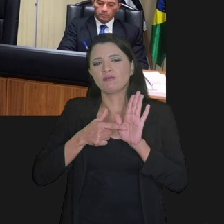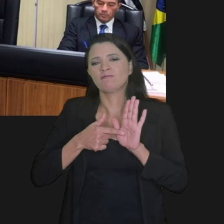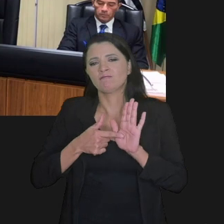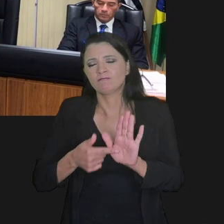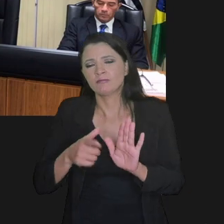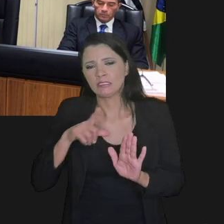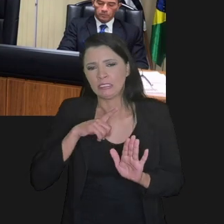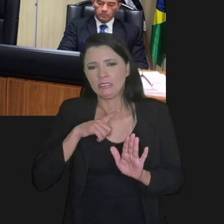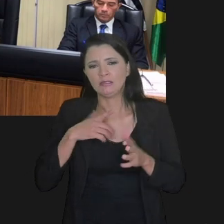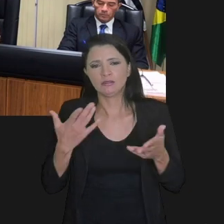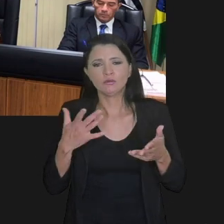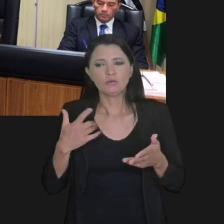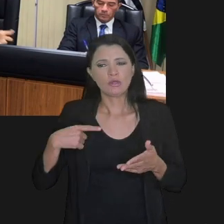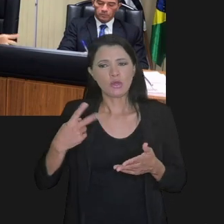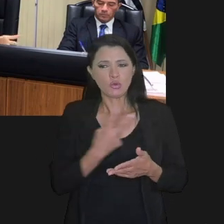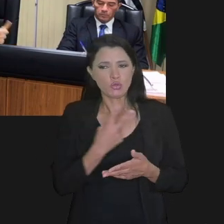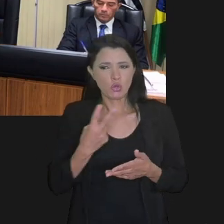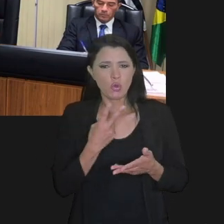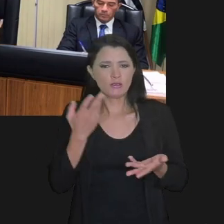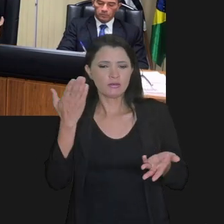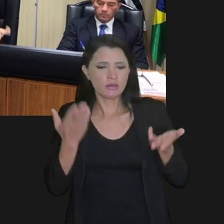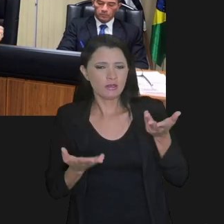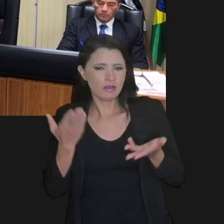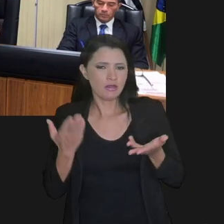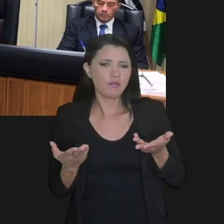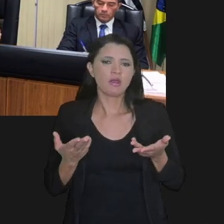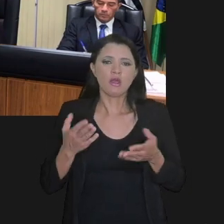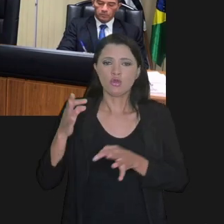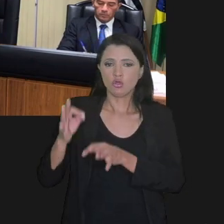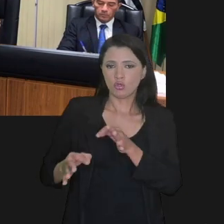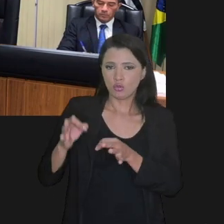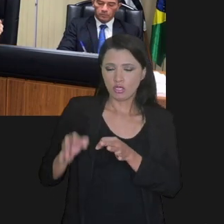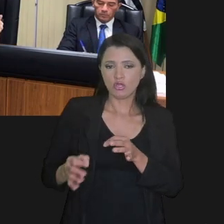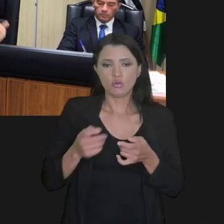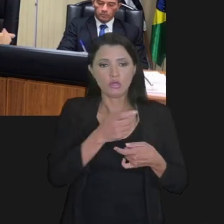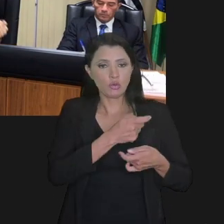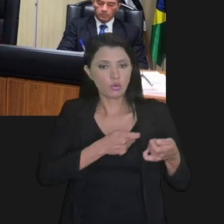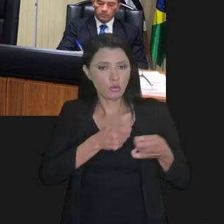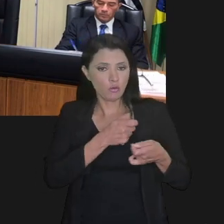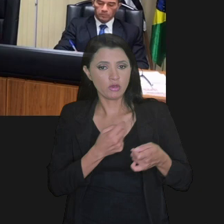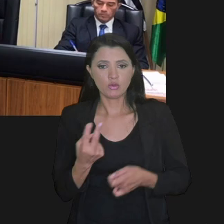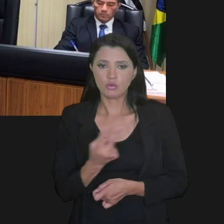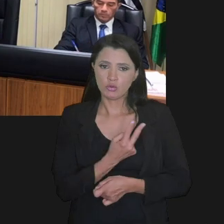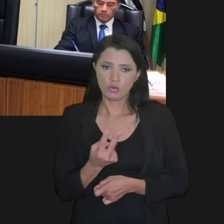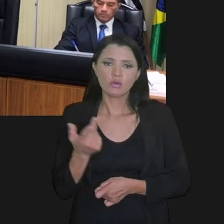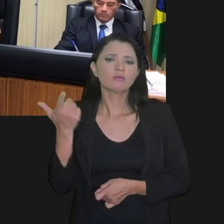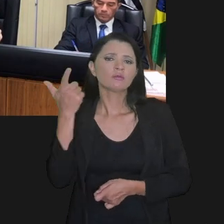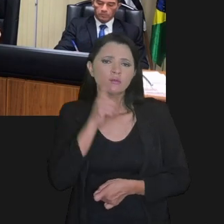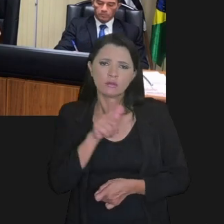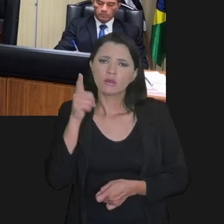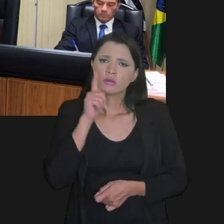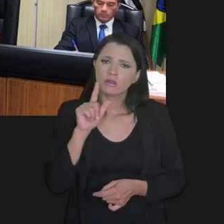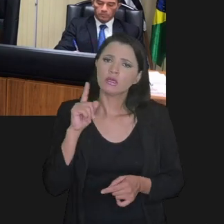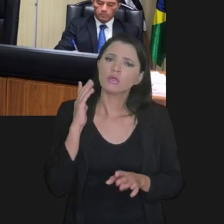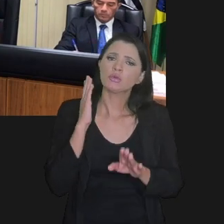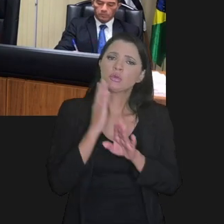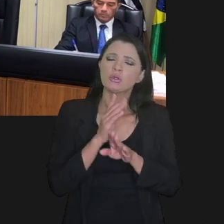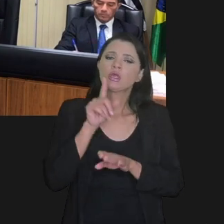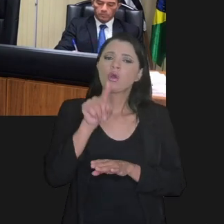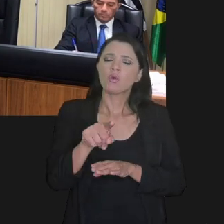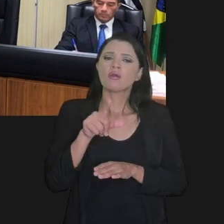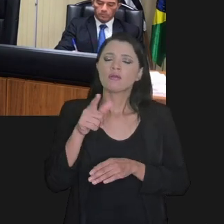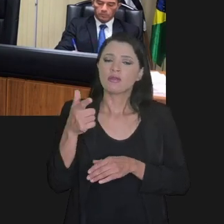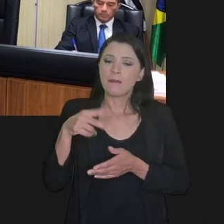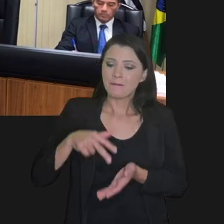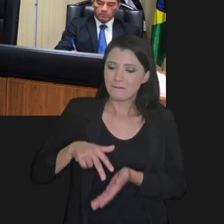construir aquelas provas. Então, quando a gente junta e equilibra os aspectos jurídicos e econômicos, a gente